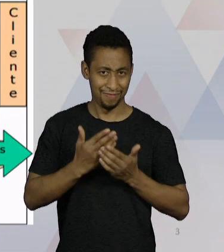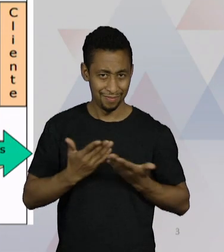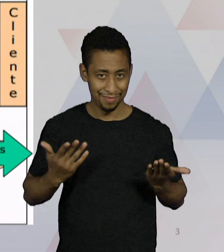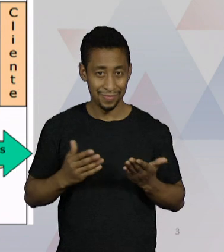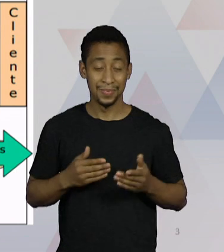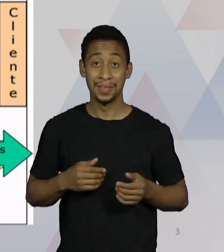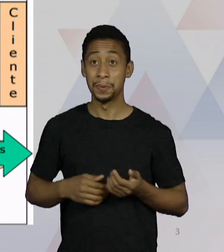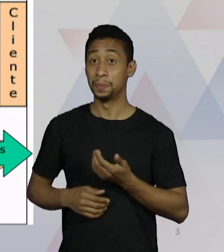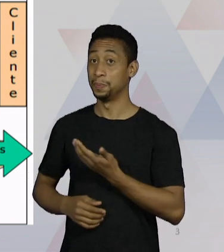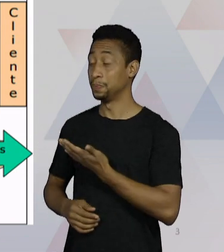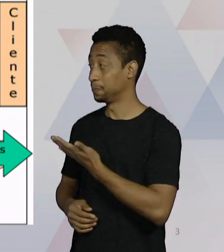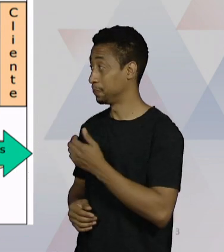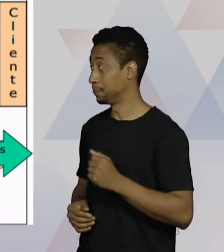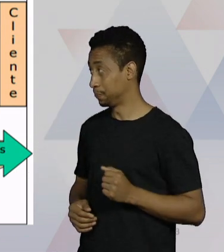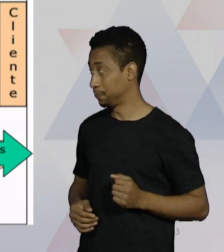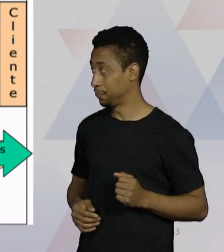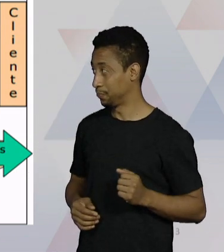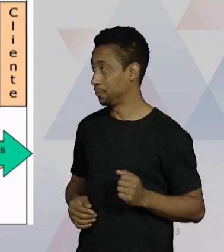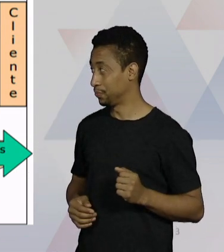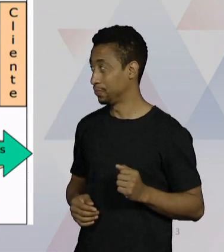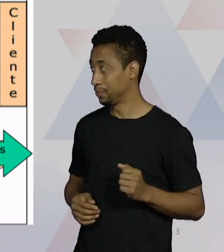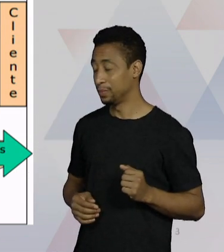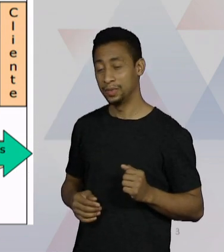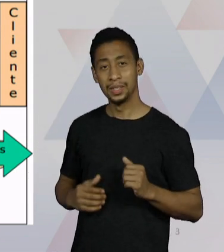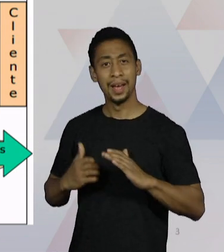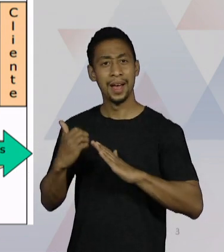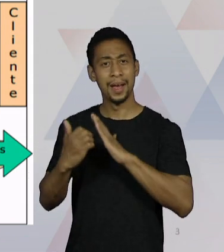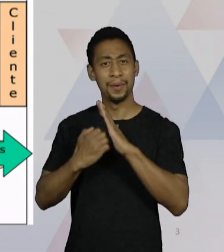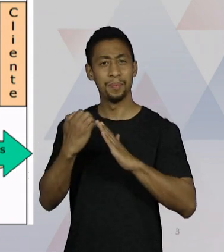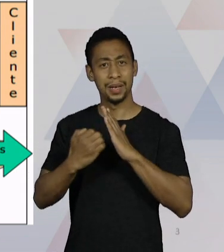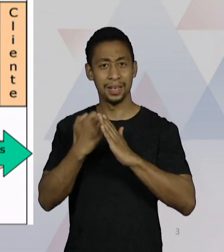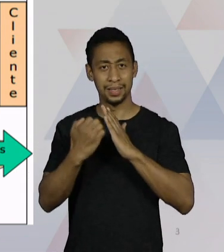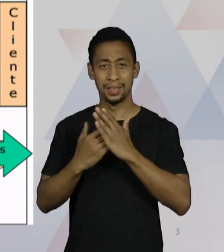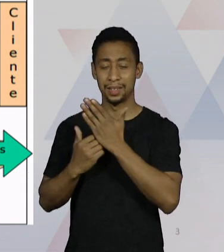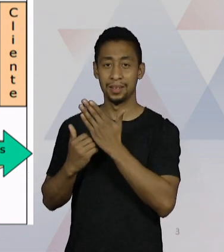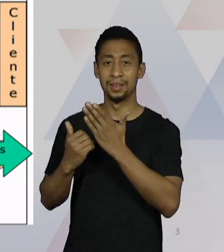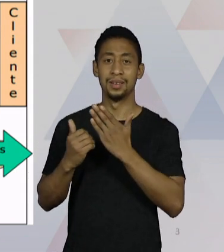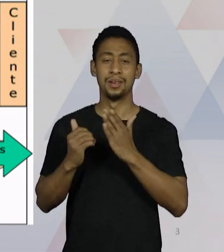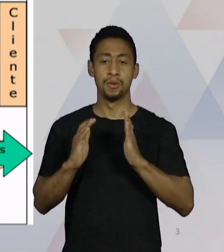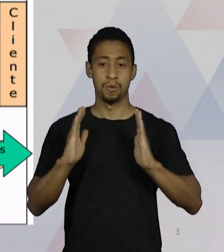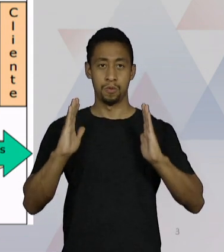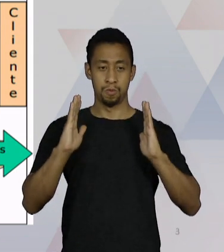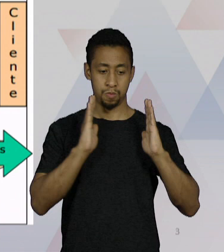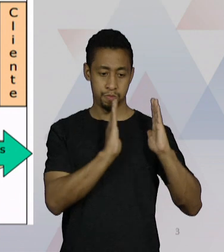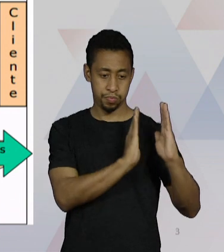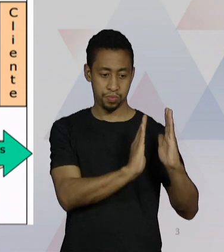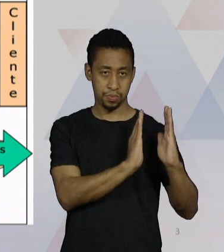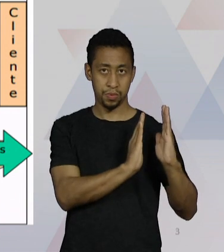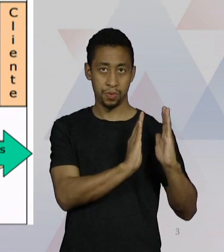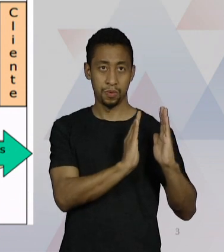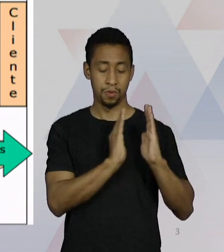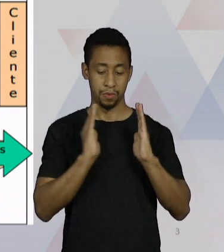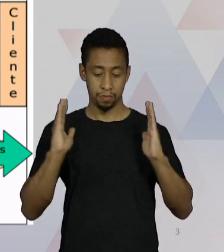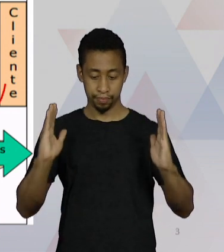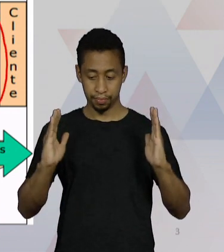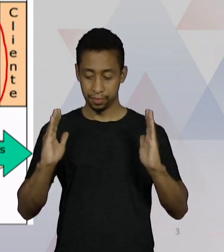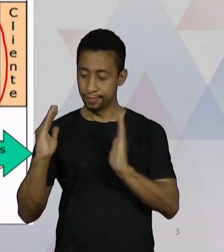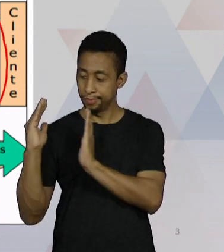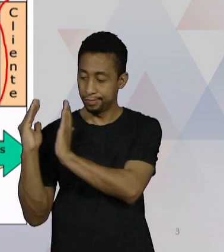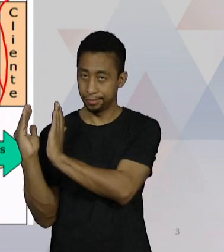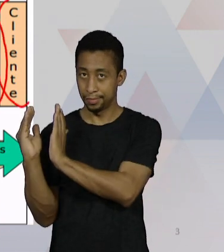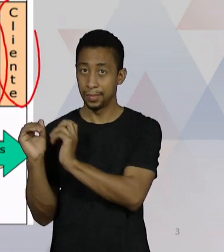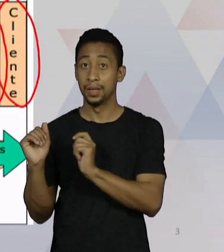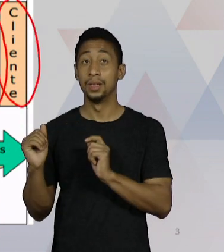empresa estendida, que são os fornecedores, a própria empresa e seus clientes,